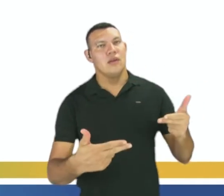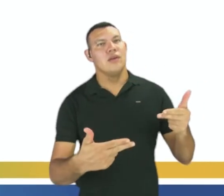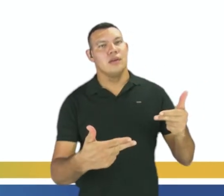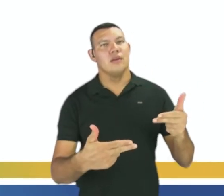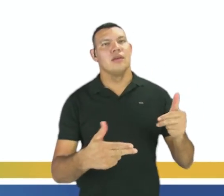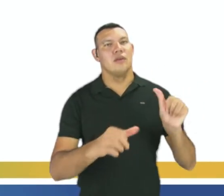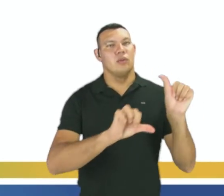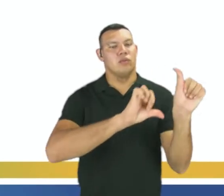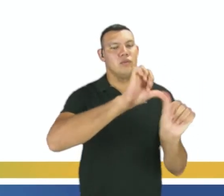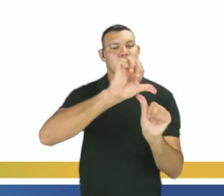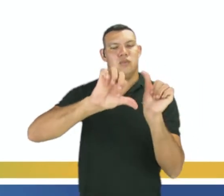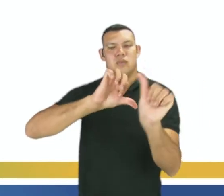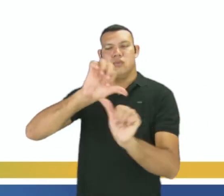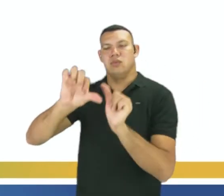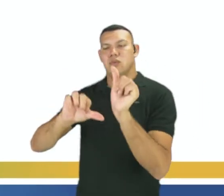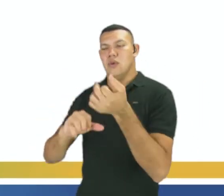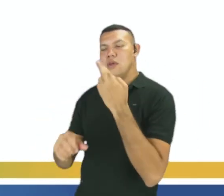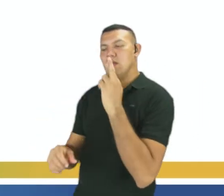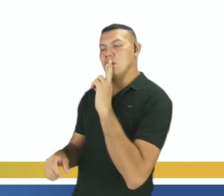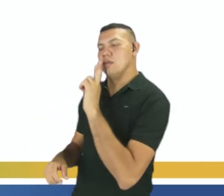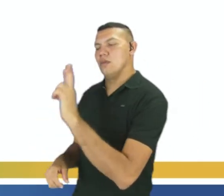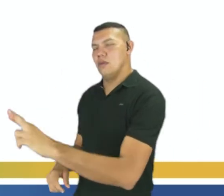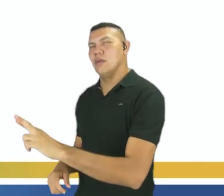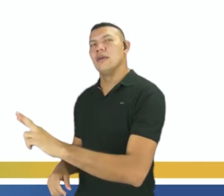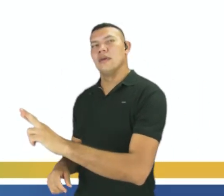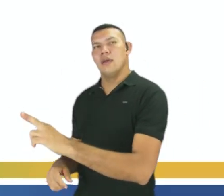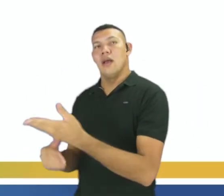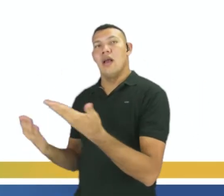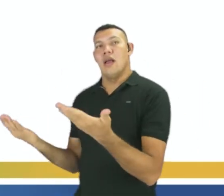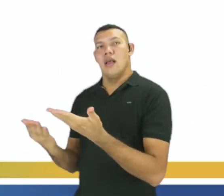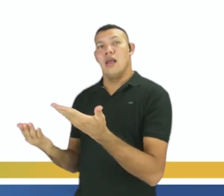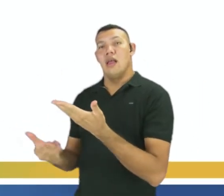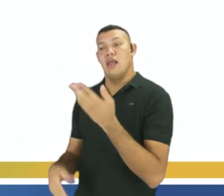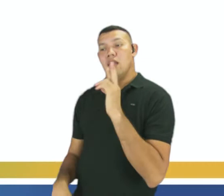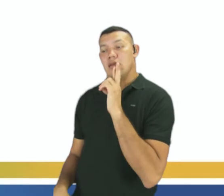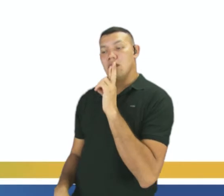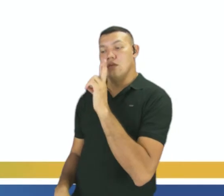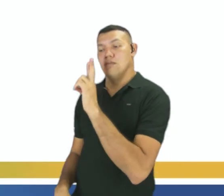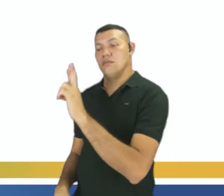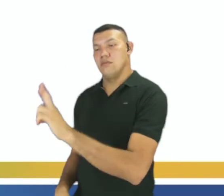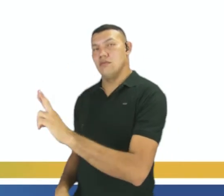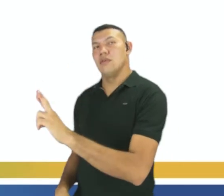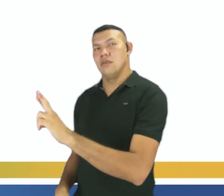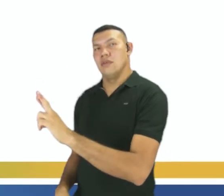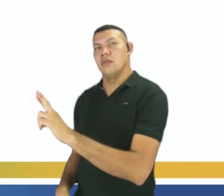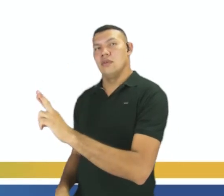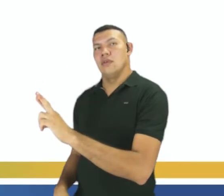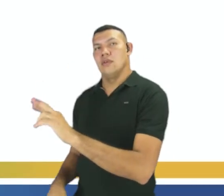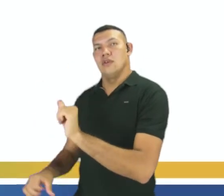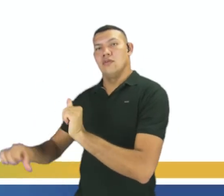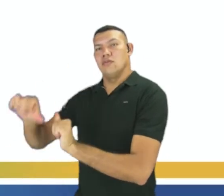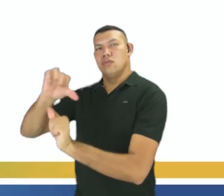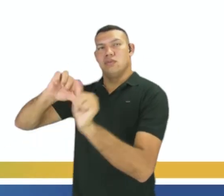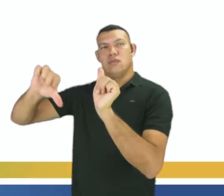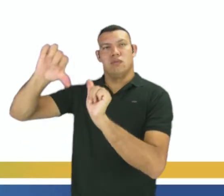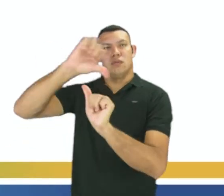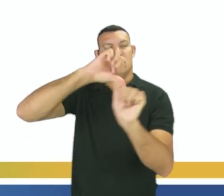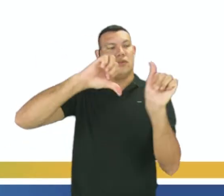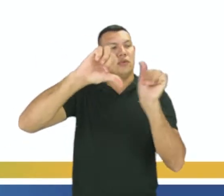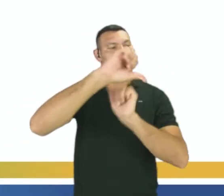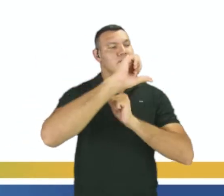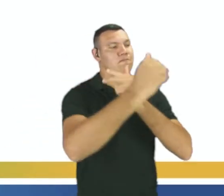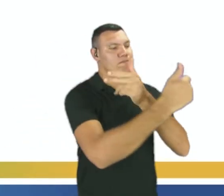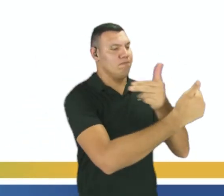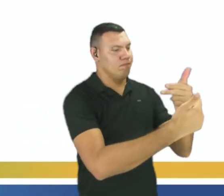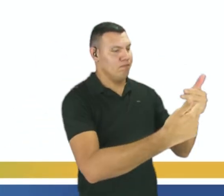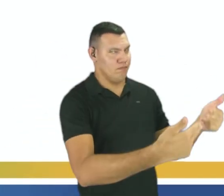consumidos e formando produto. E nós temos a reação inversa, que é quando nós temos os produtos transformando